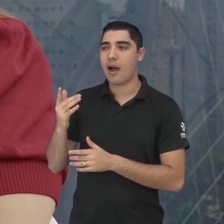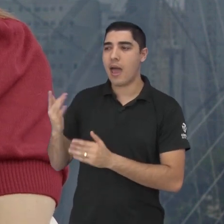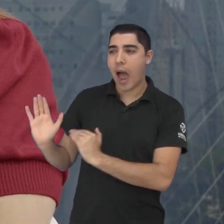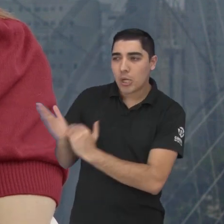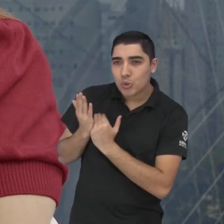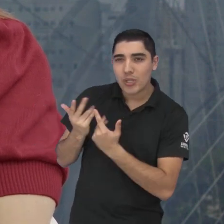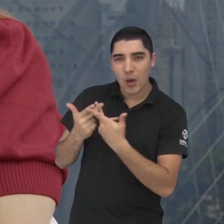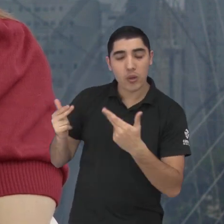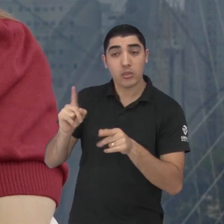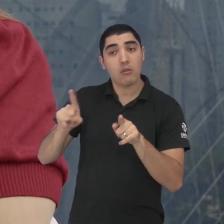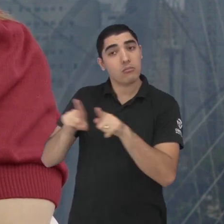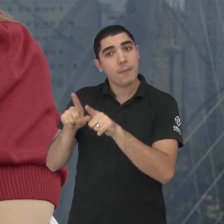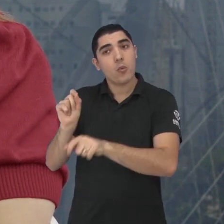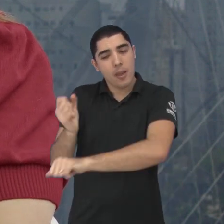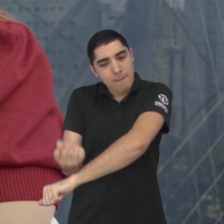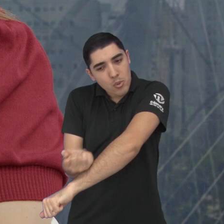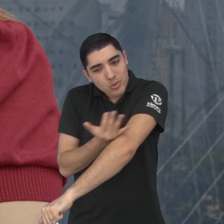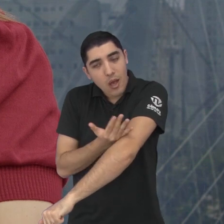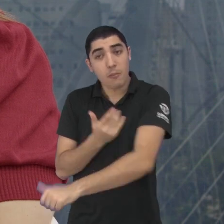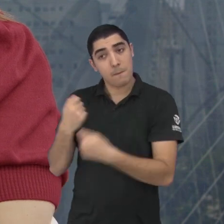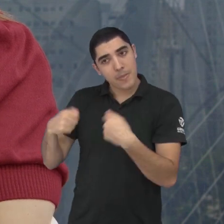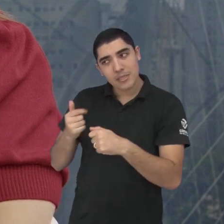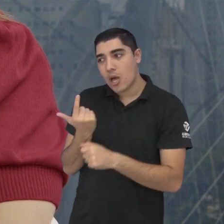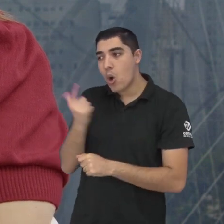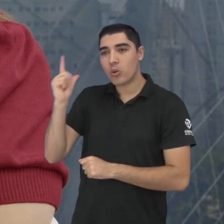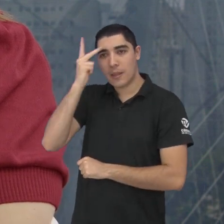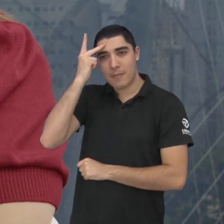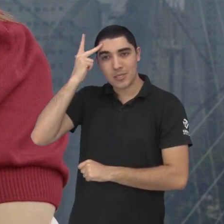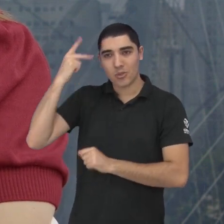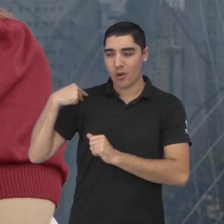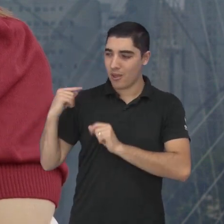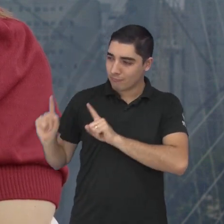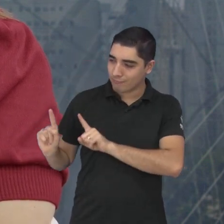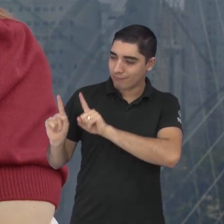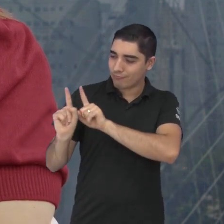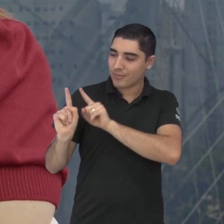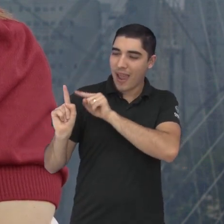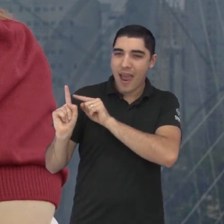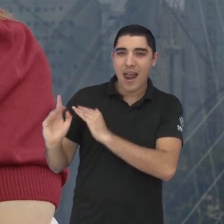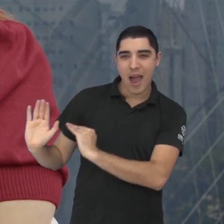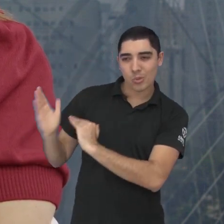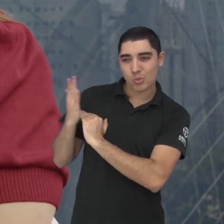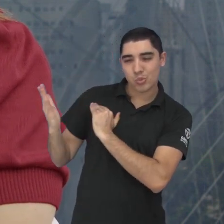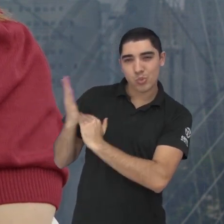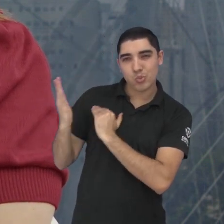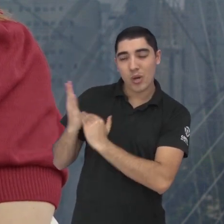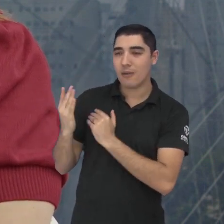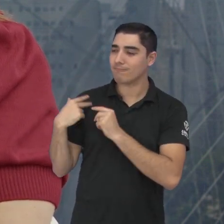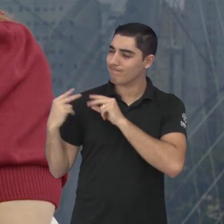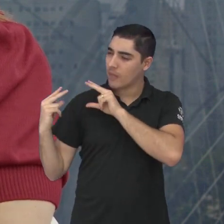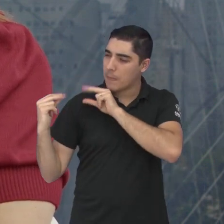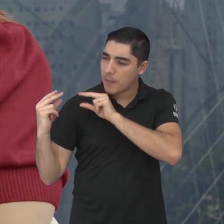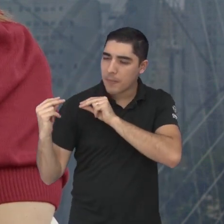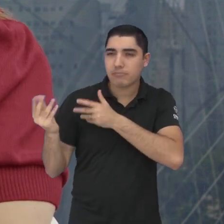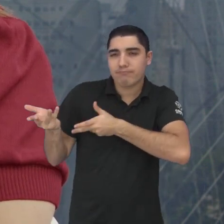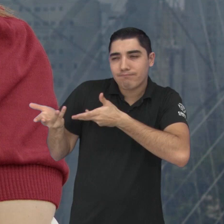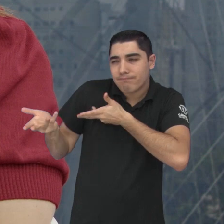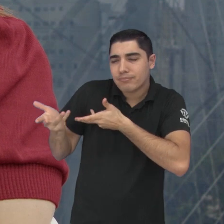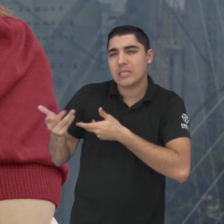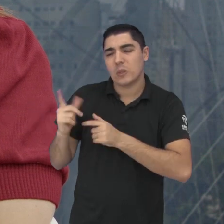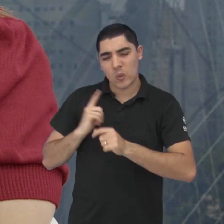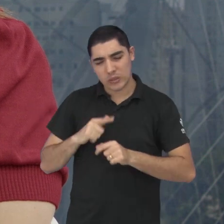suporte emocional, né? Ter alguém para quem a gente consiga recorrer e conversar sobre as dificuldades,